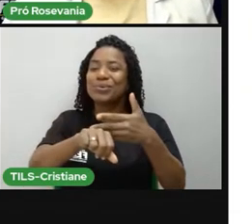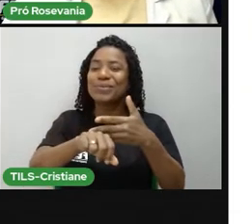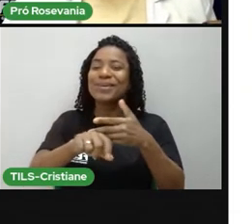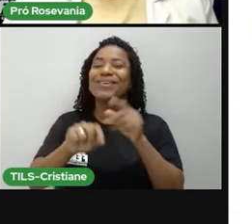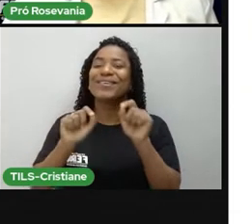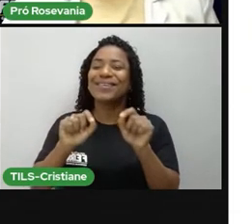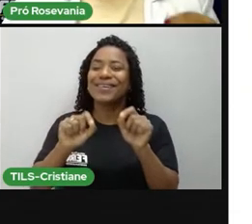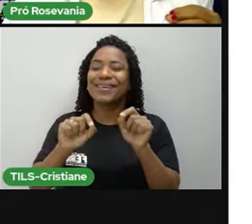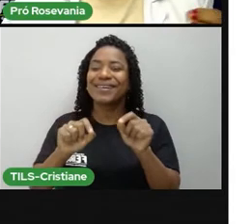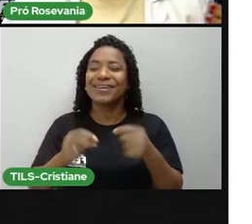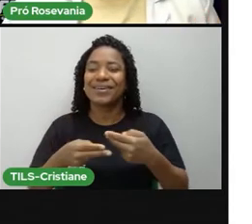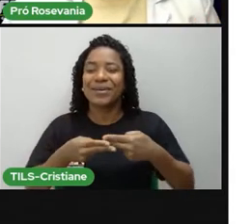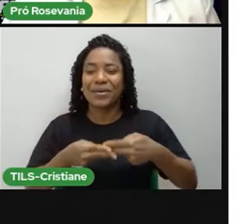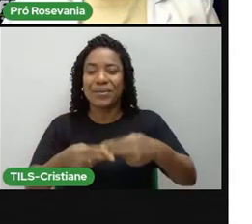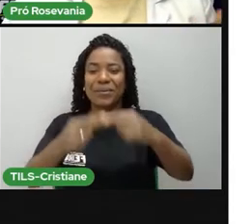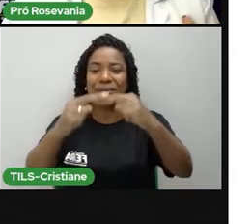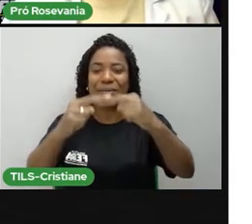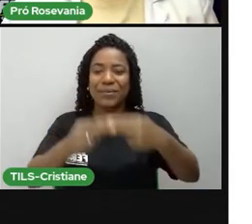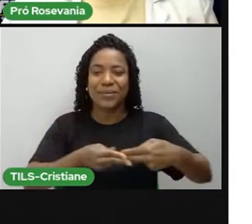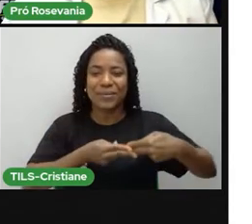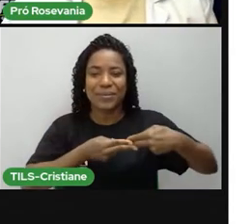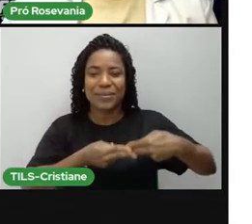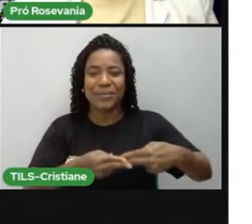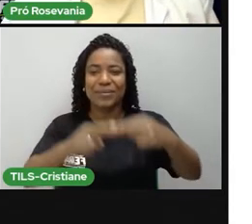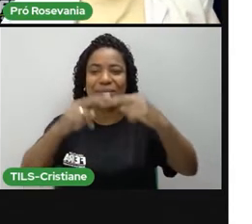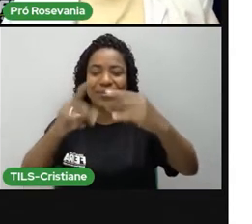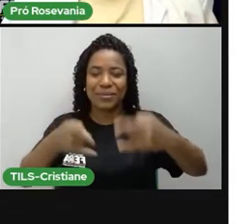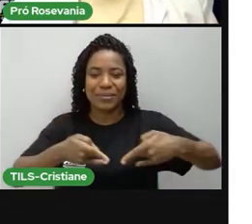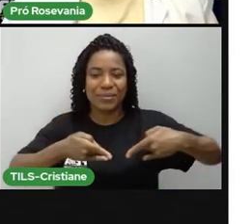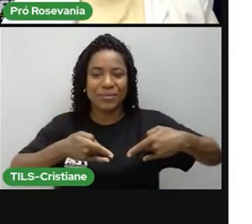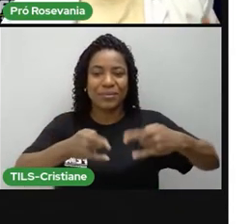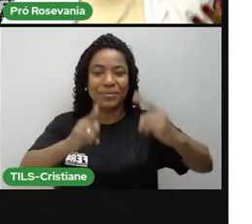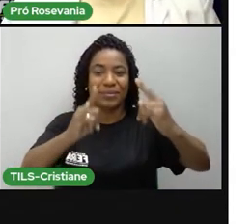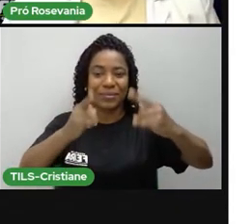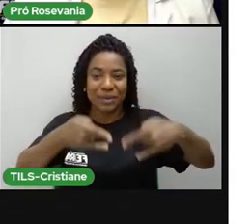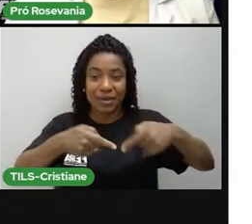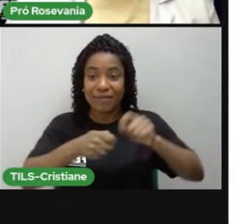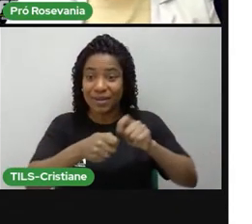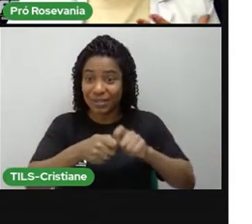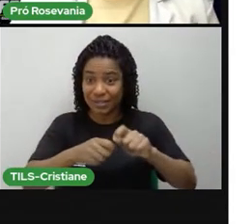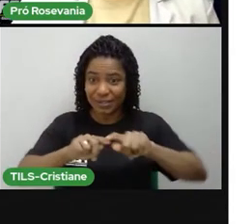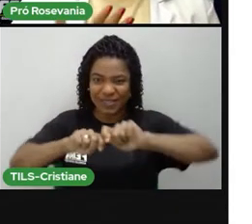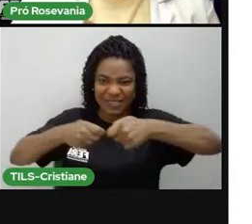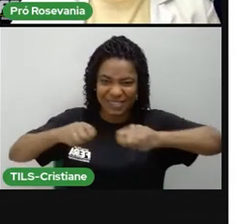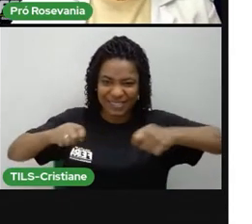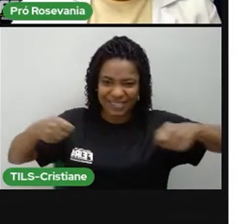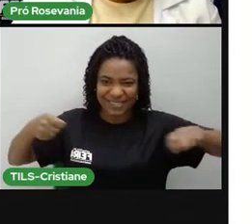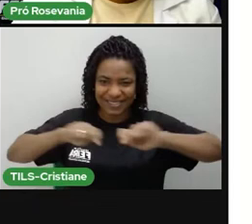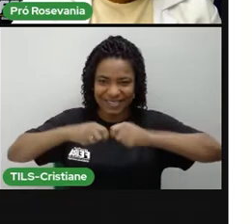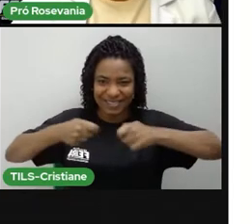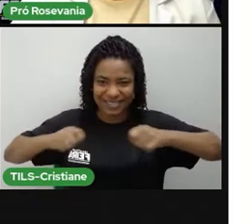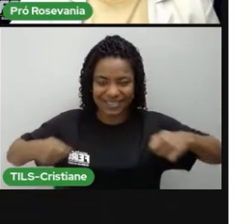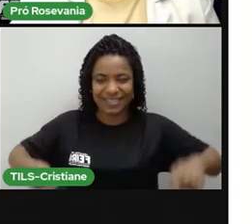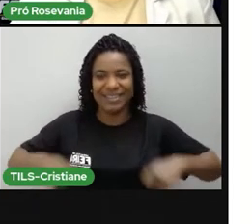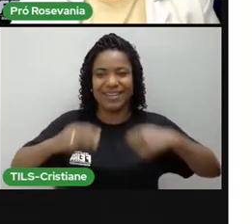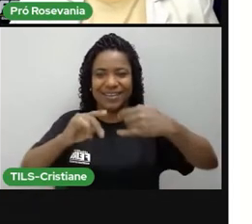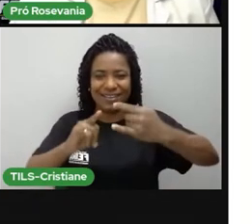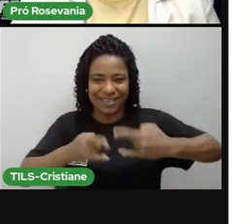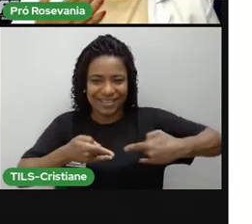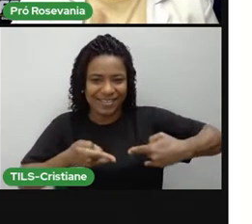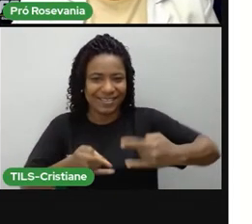eram muito relacionadas, assim, com materiais da natureza, né, de cipó. Hoje, é como eu falei para vocês, a gente dá aquela agregada, né,